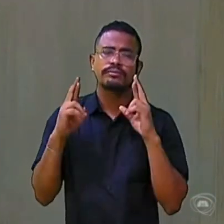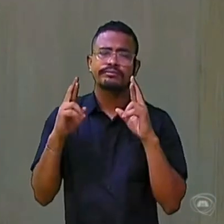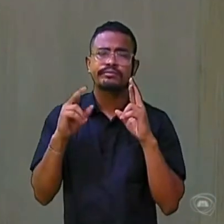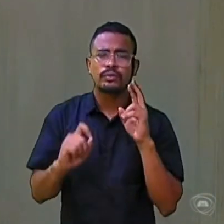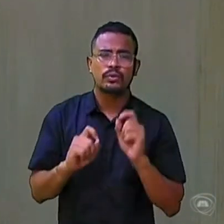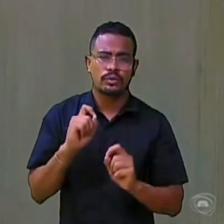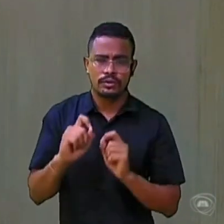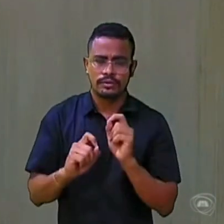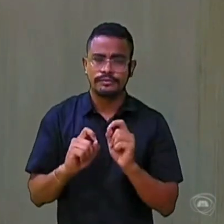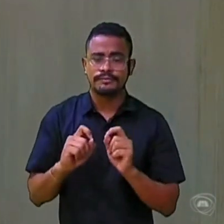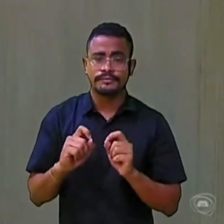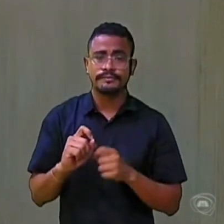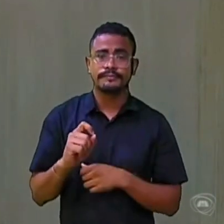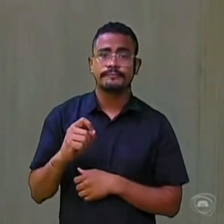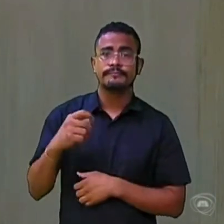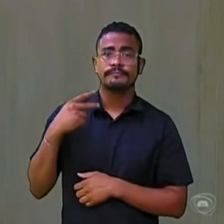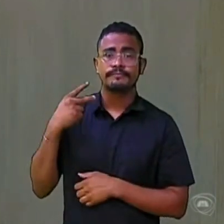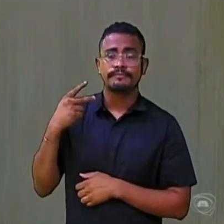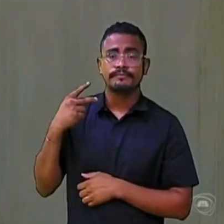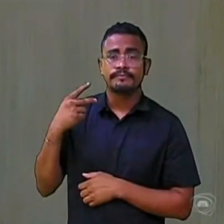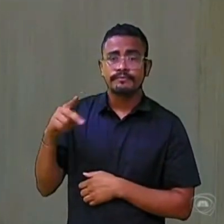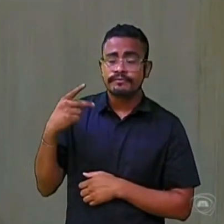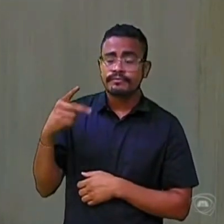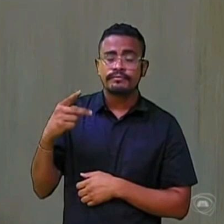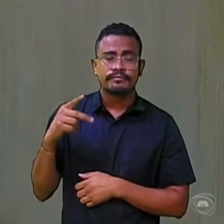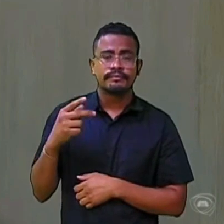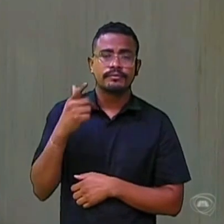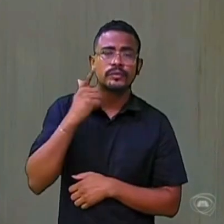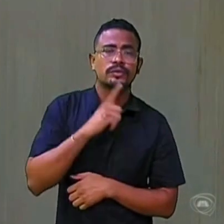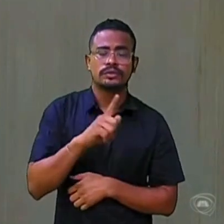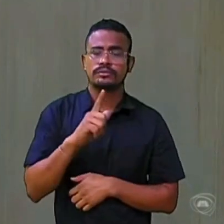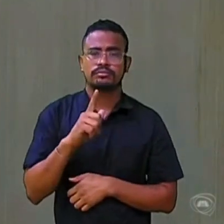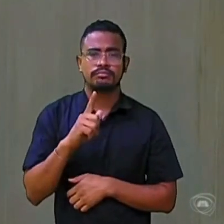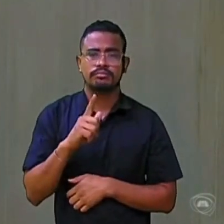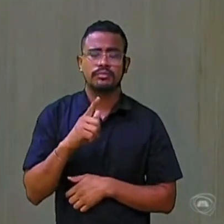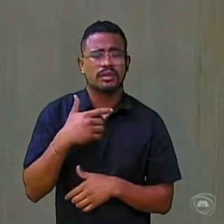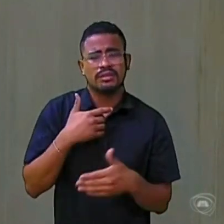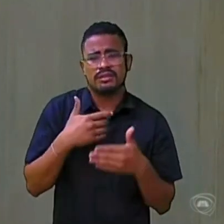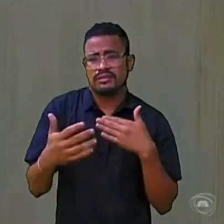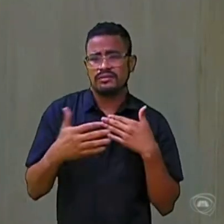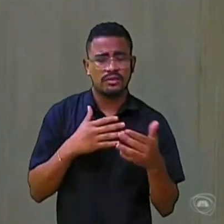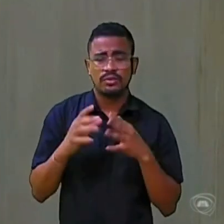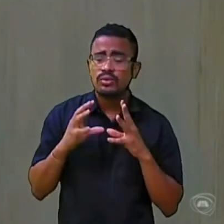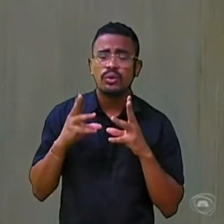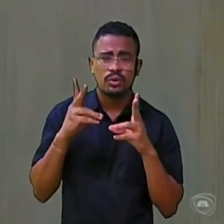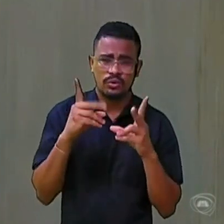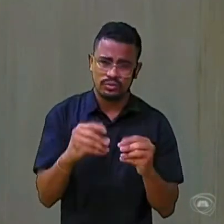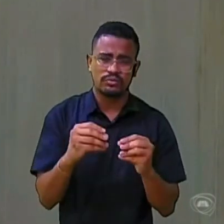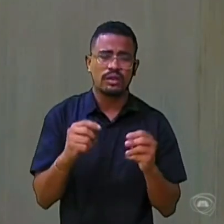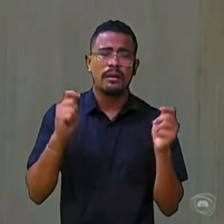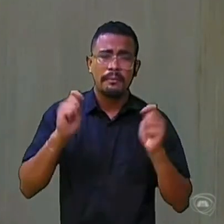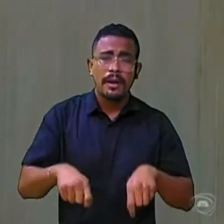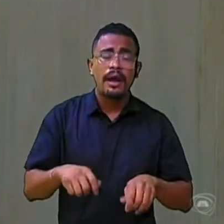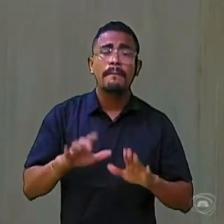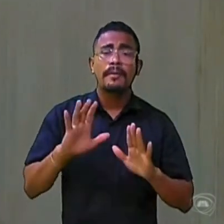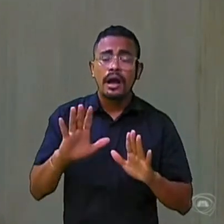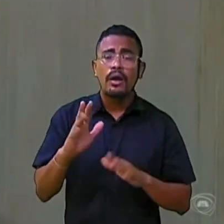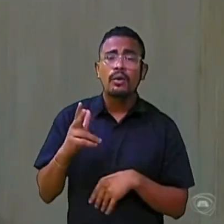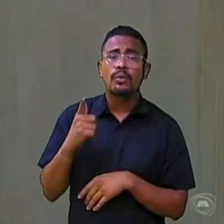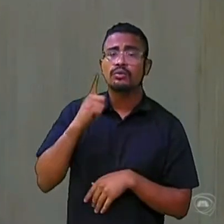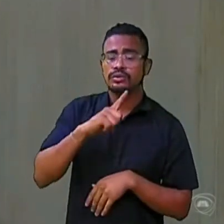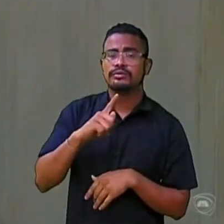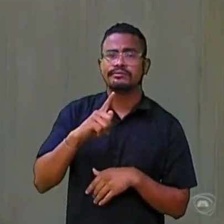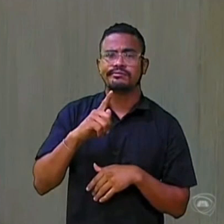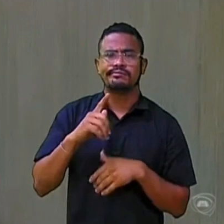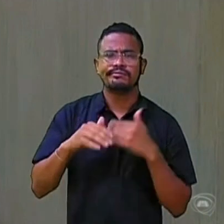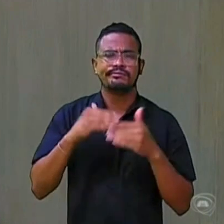se encontre a unidade, independentemente do nome, todos são capazes, mas que se construa essa unidade, com